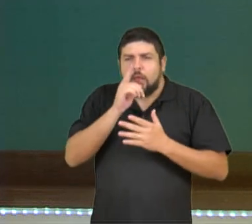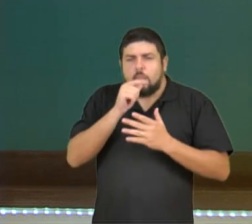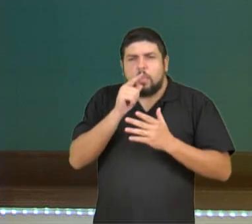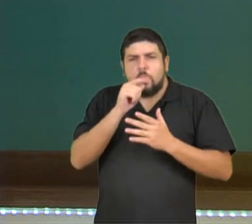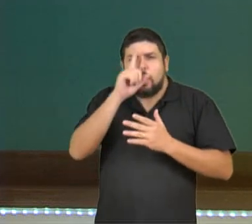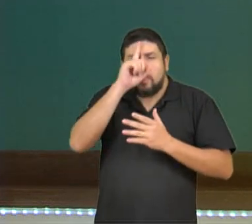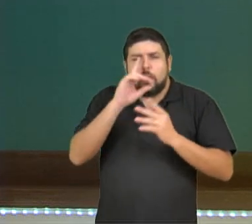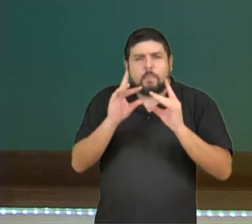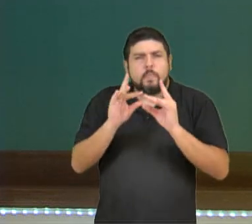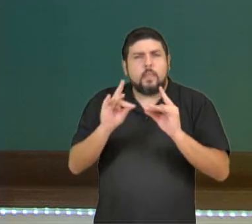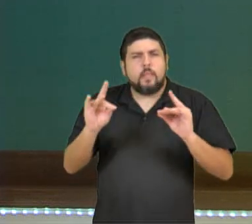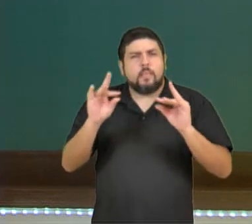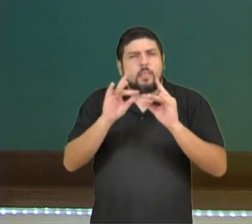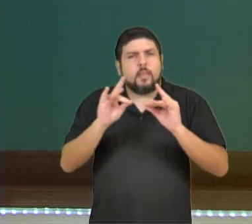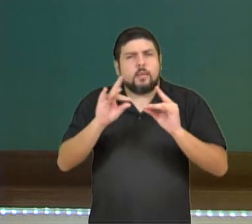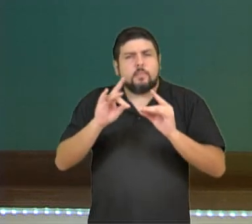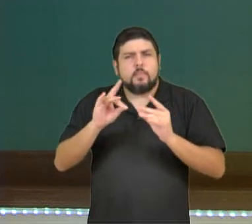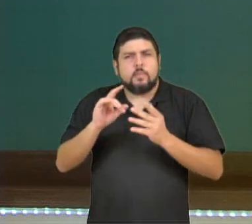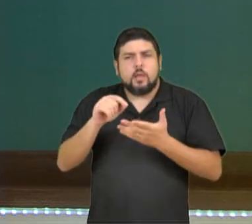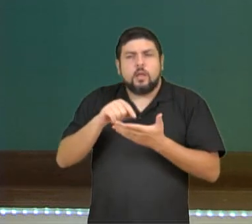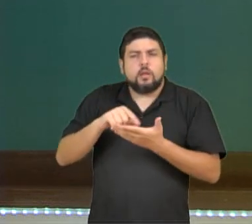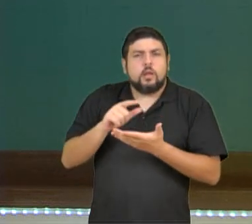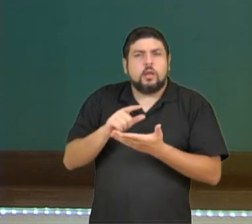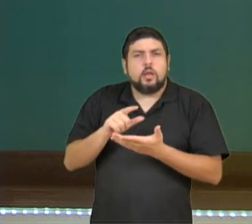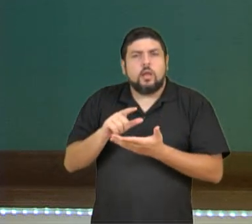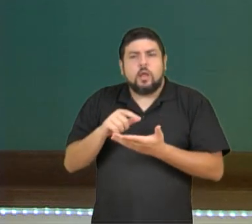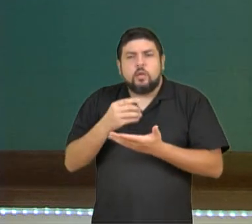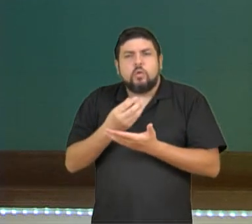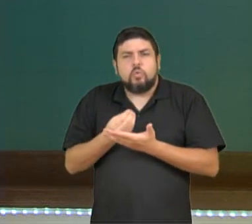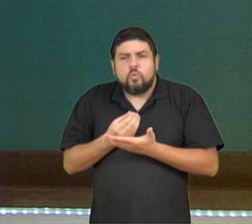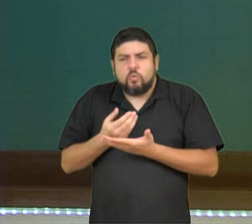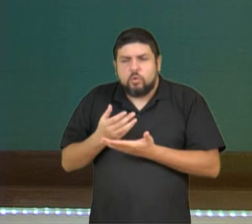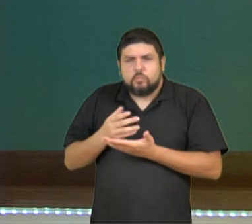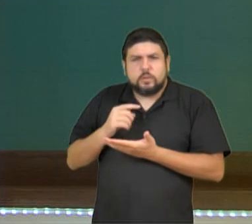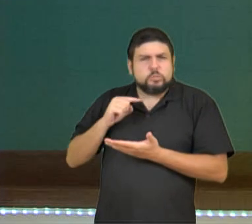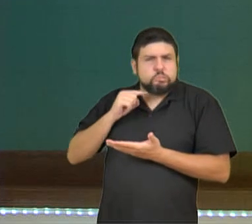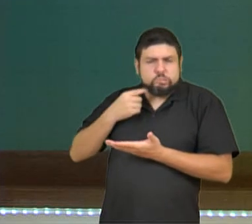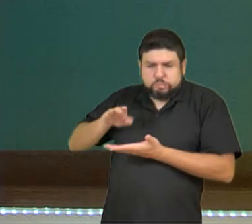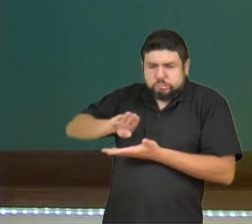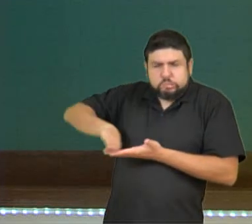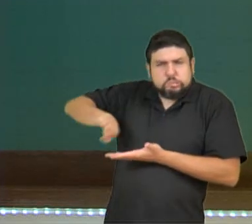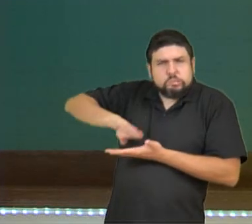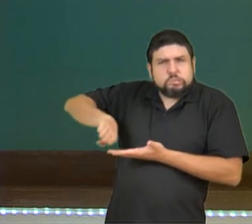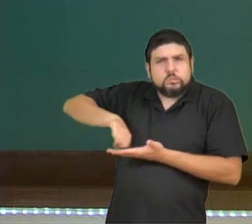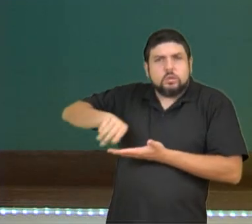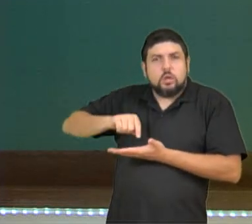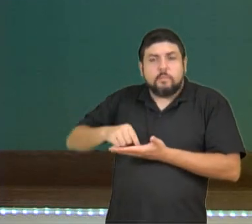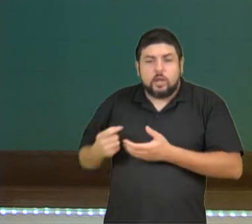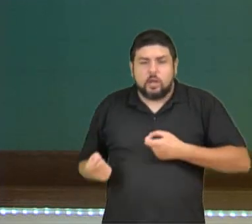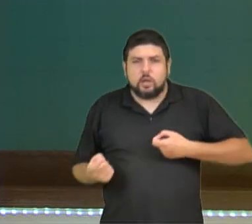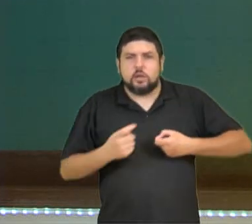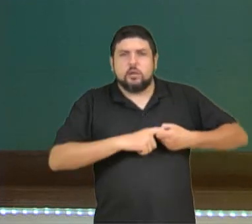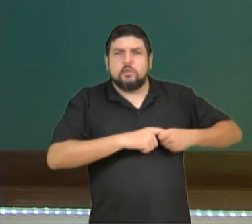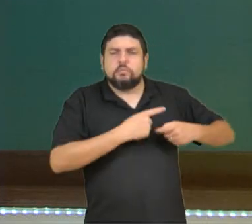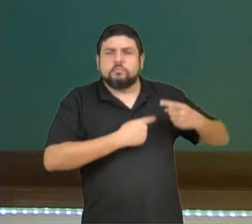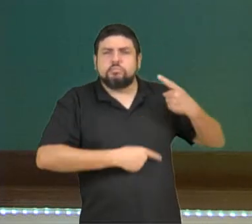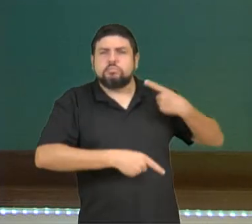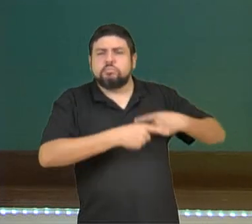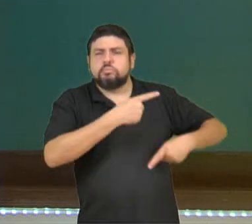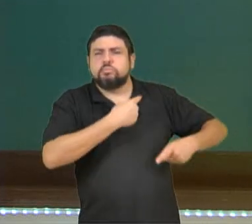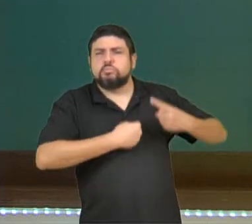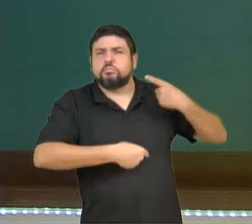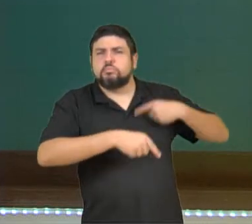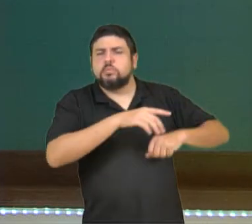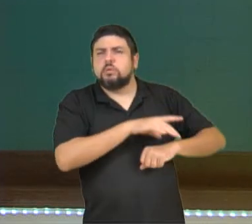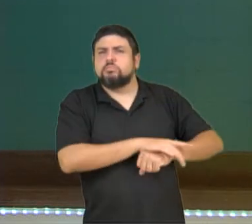de filtrada, depois que essas toxinas foram eliminadas e essa linfa retorne de forma segura